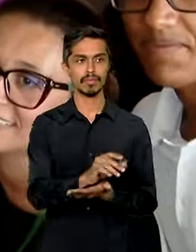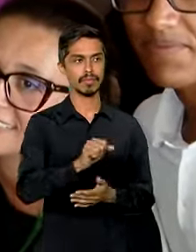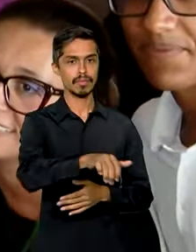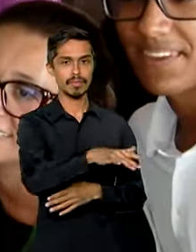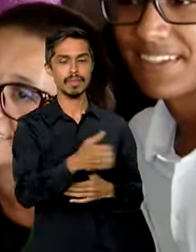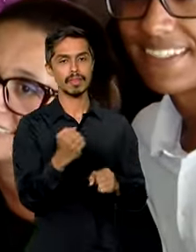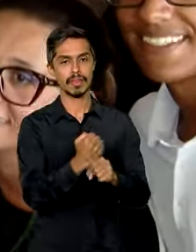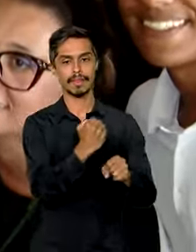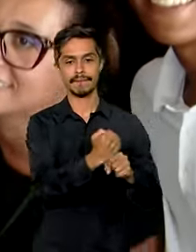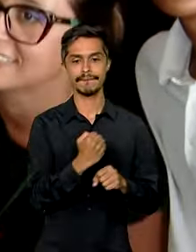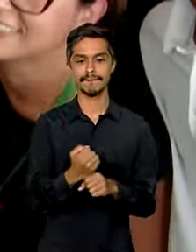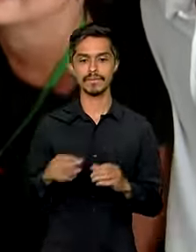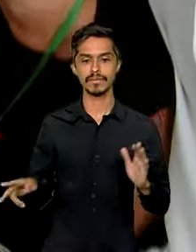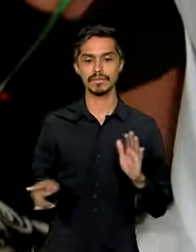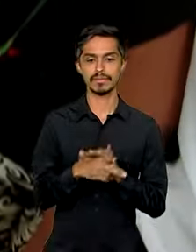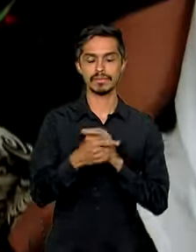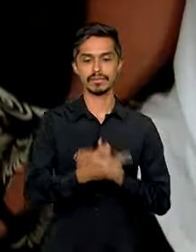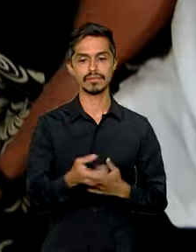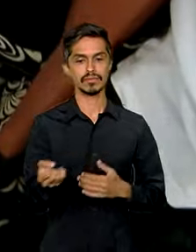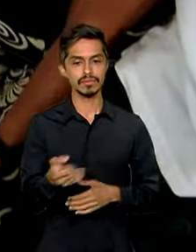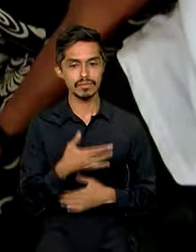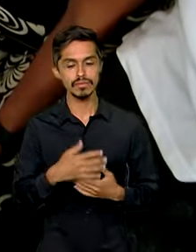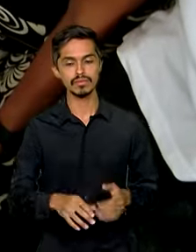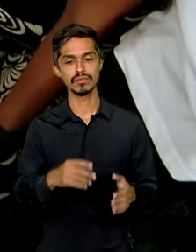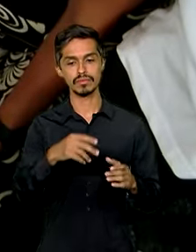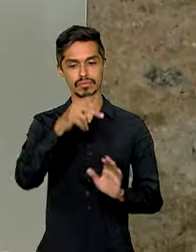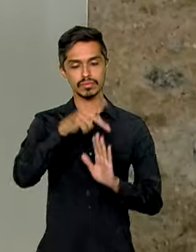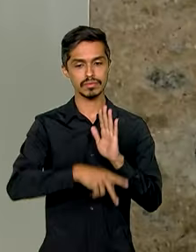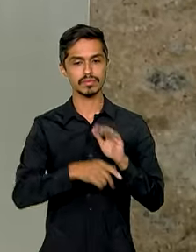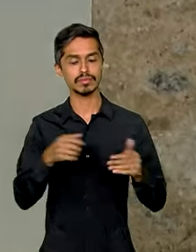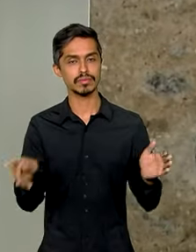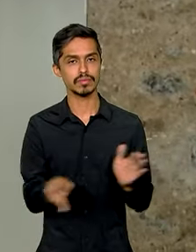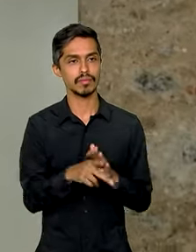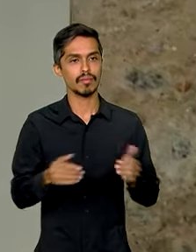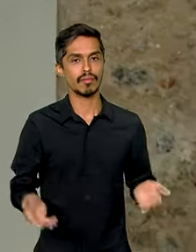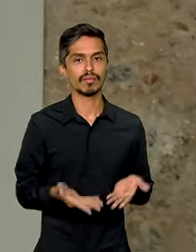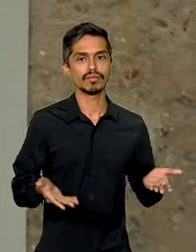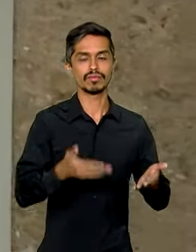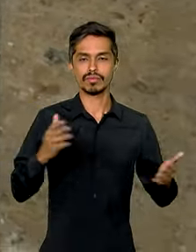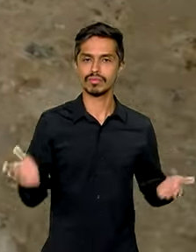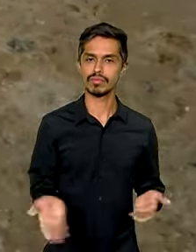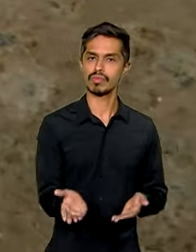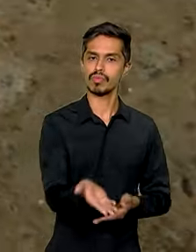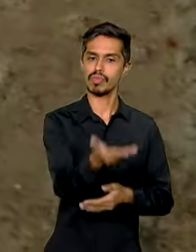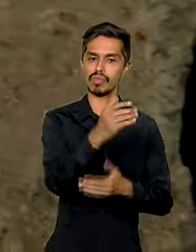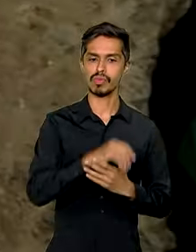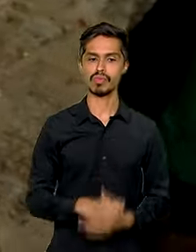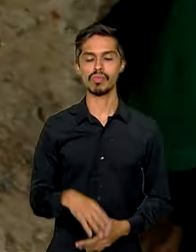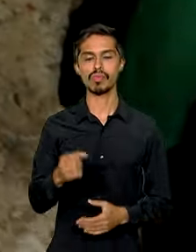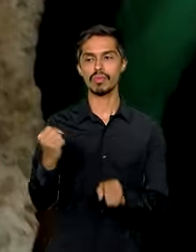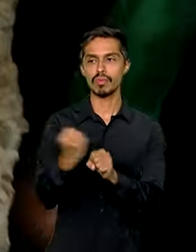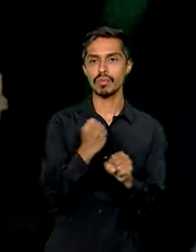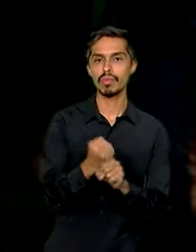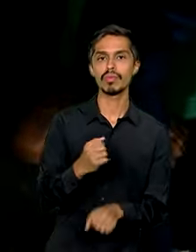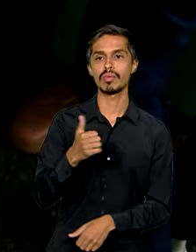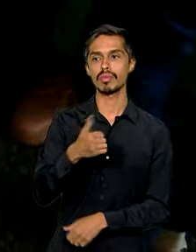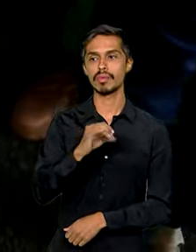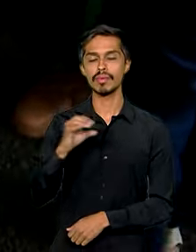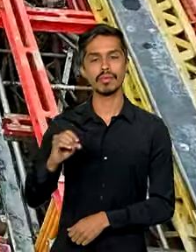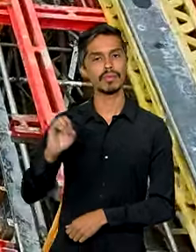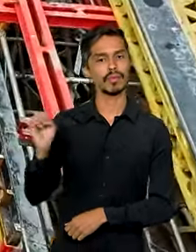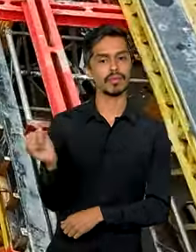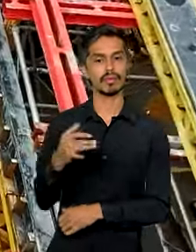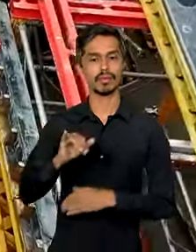a obra faz parte do novo programa de aceleração do crescimento, que prevê a construção de 100 novos institutos